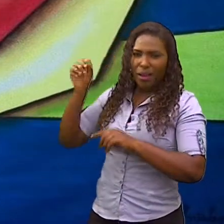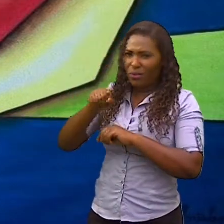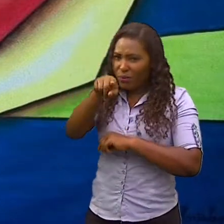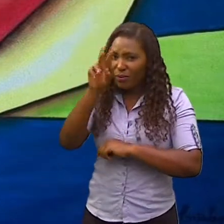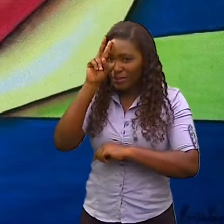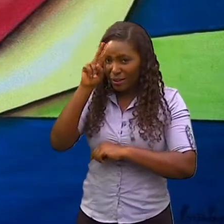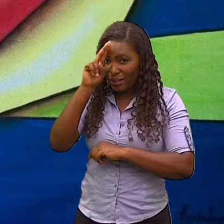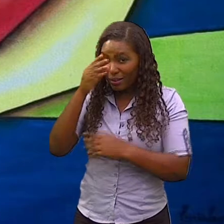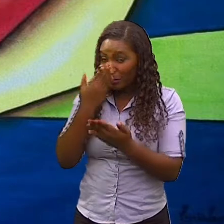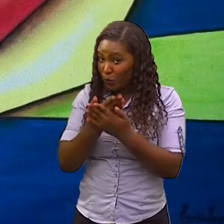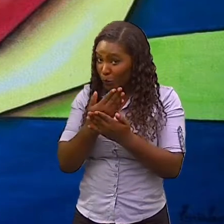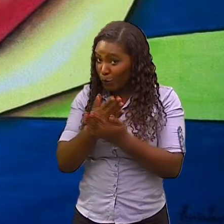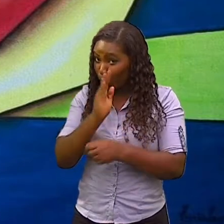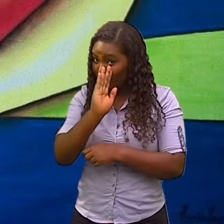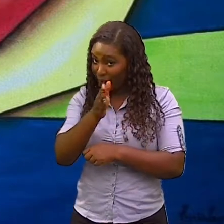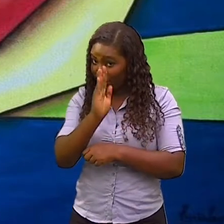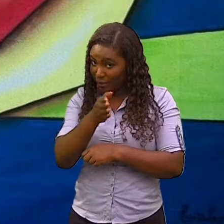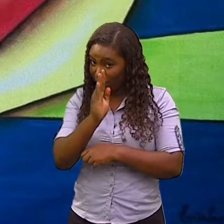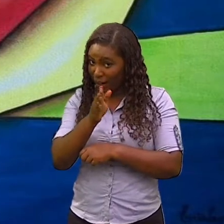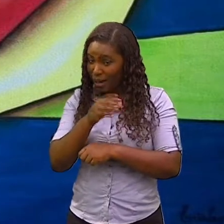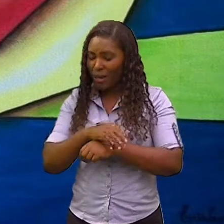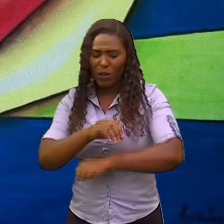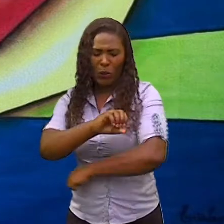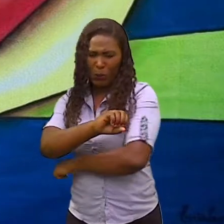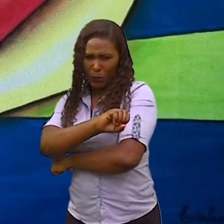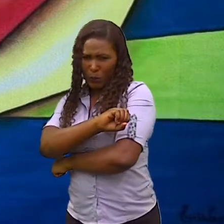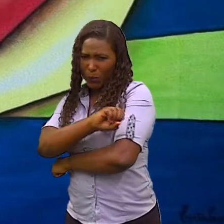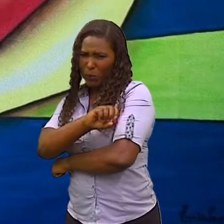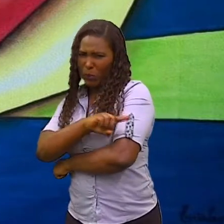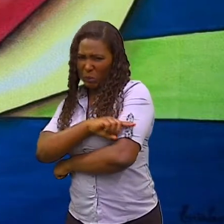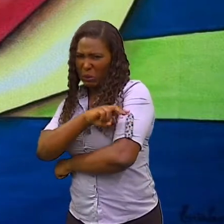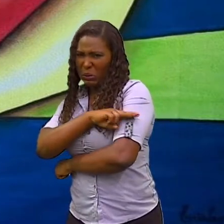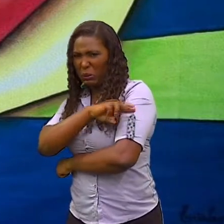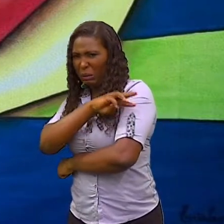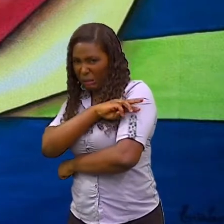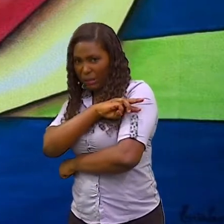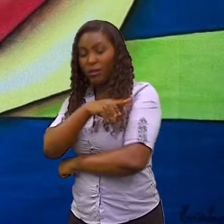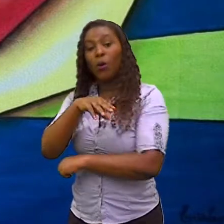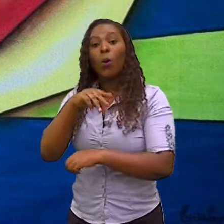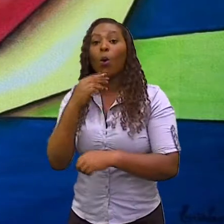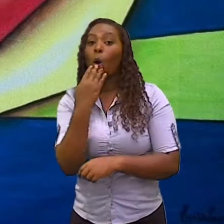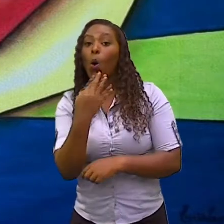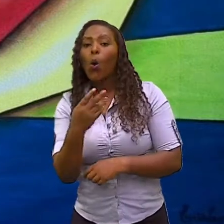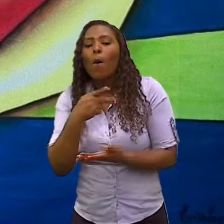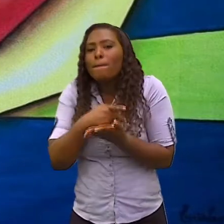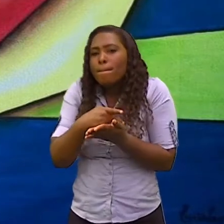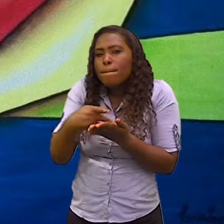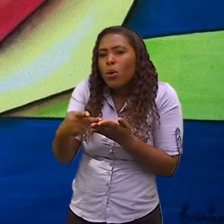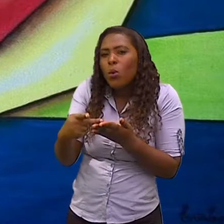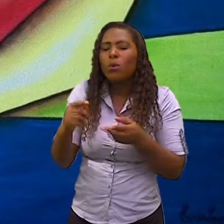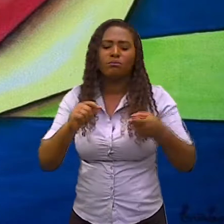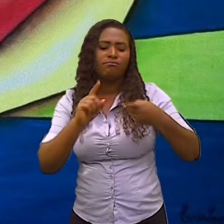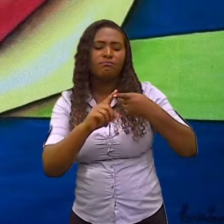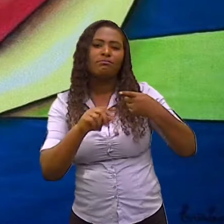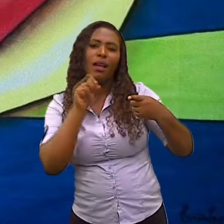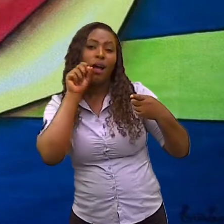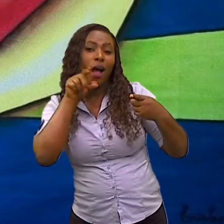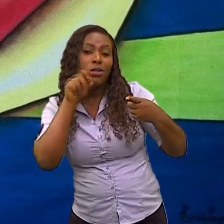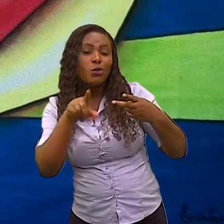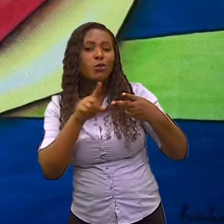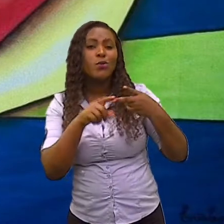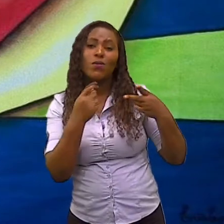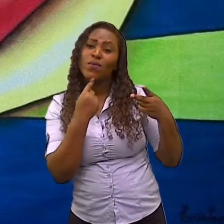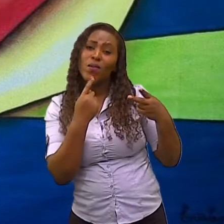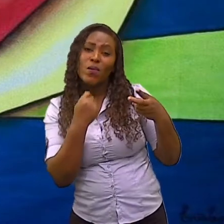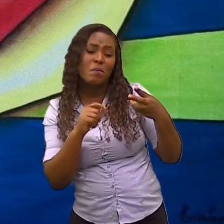puras, que são quais? É o azul, o vermelho ou magenta